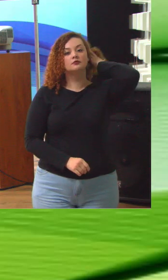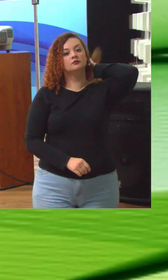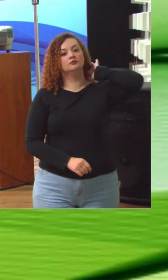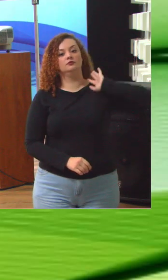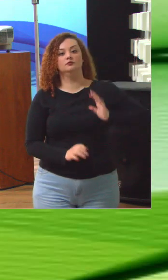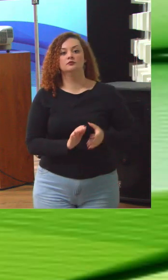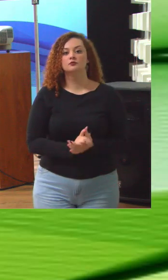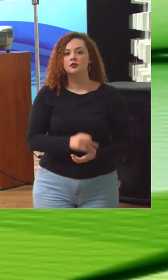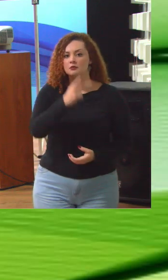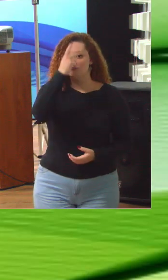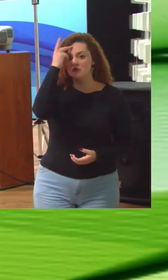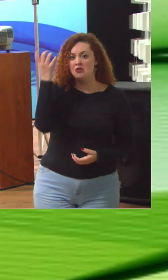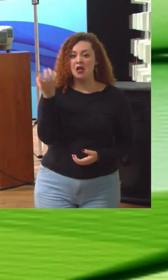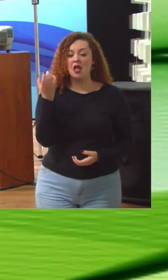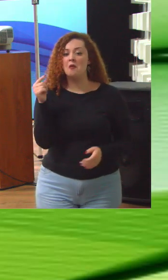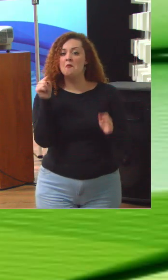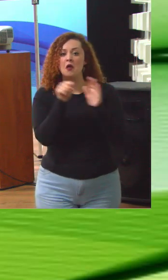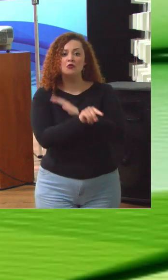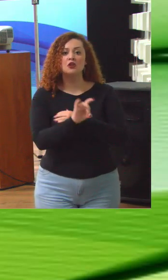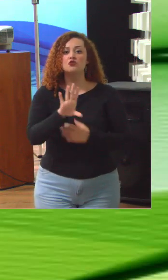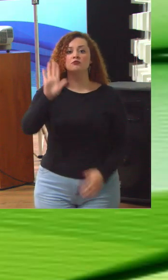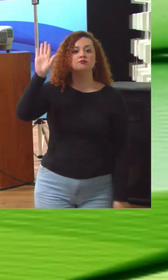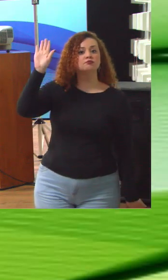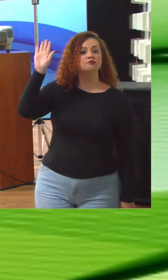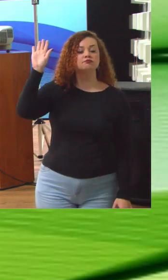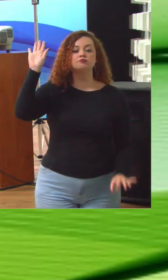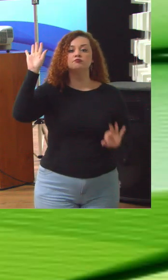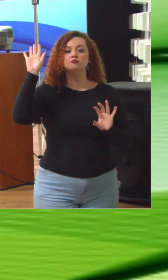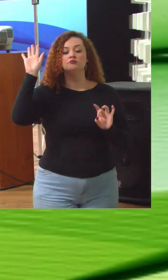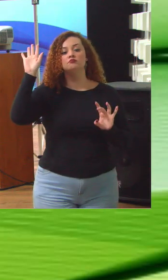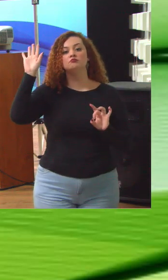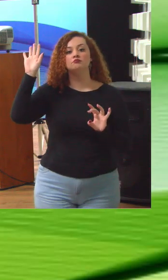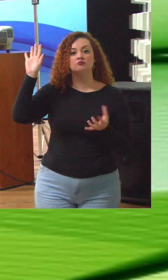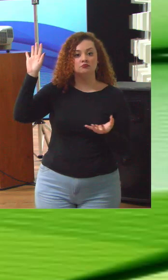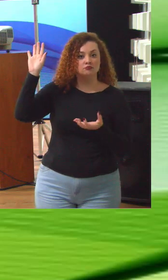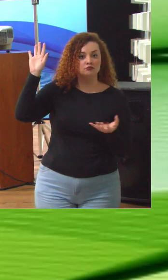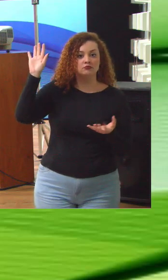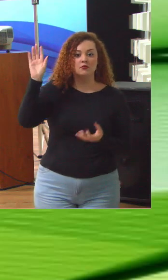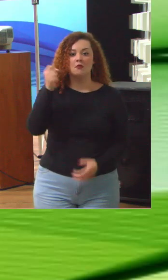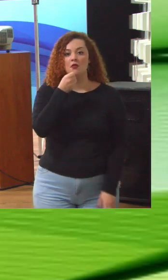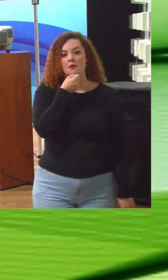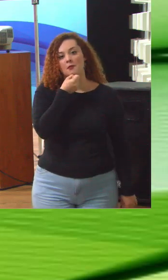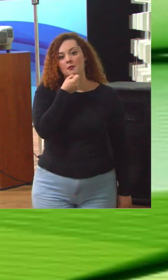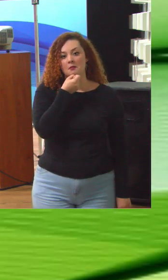alguém quer fazer alguma pergunta é só levantar a mão e o microfone irá até você